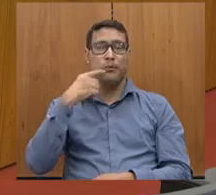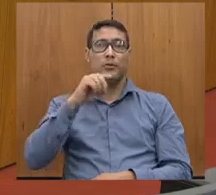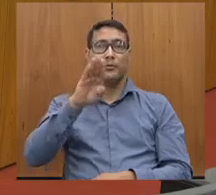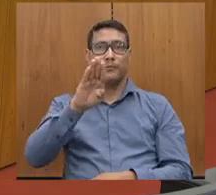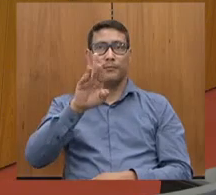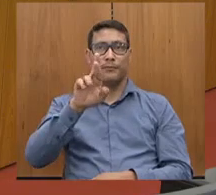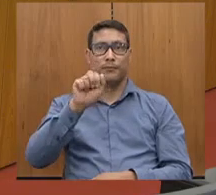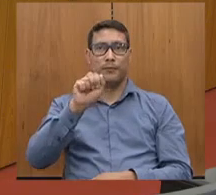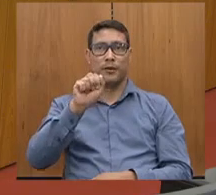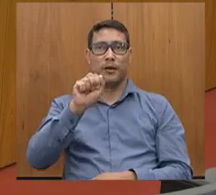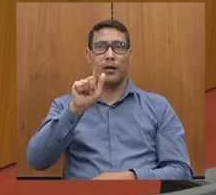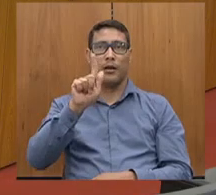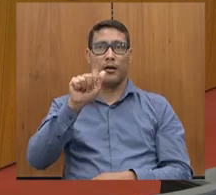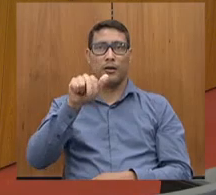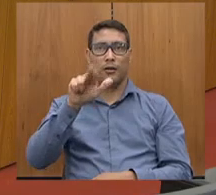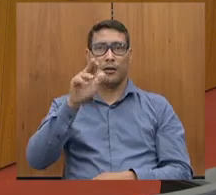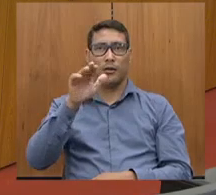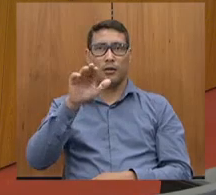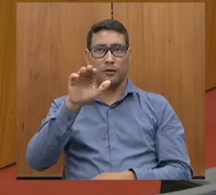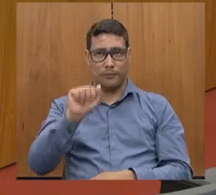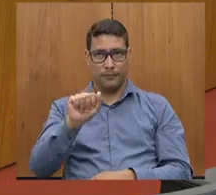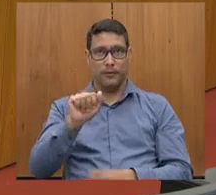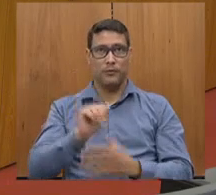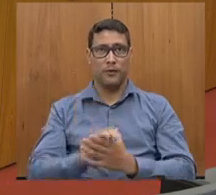colega, não é, doutor Dalmo? É verdade.